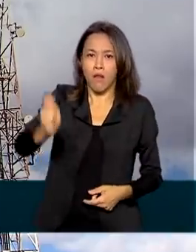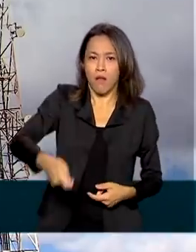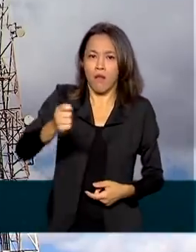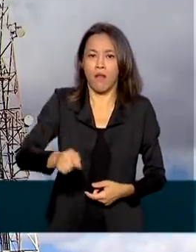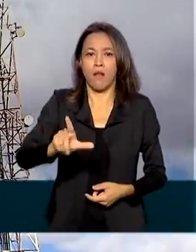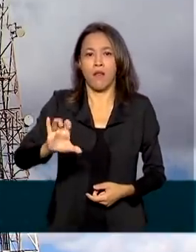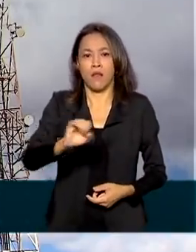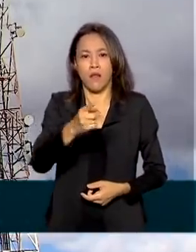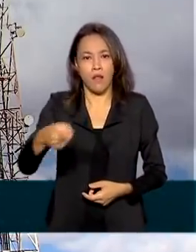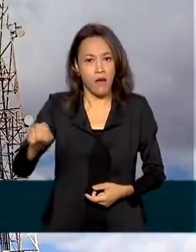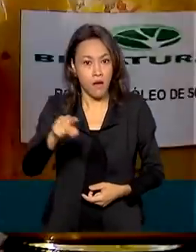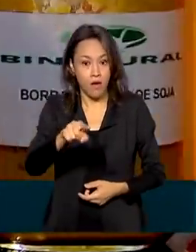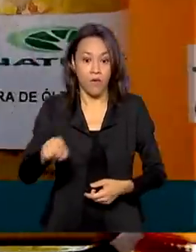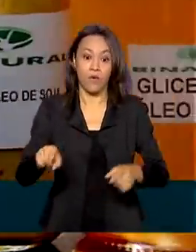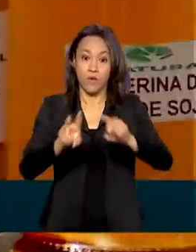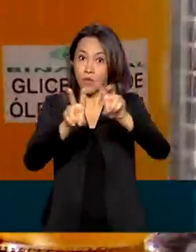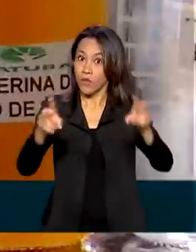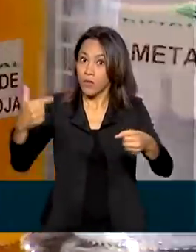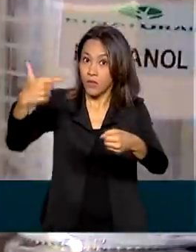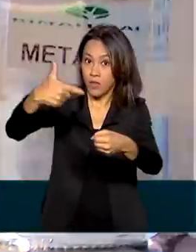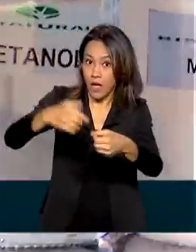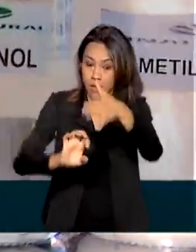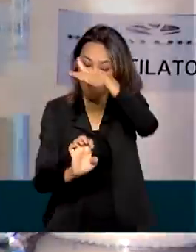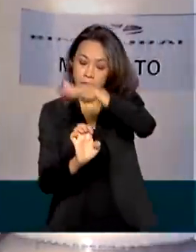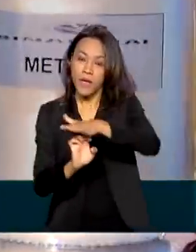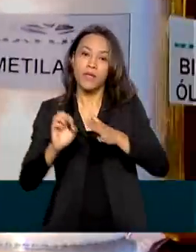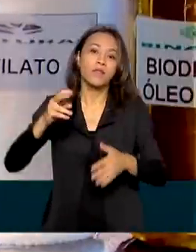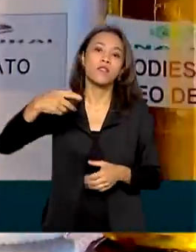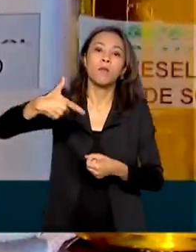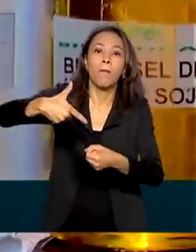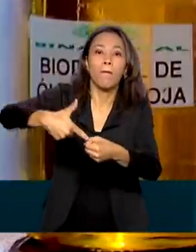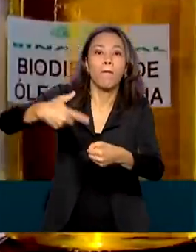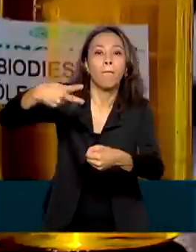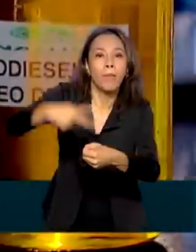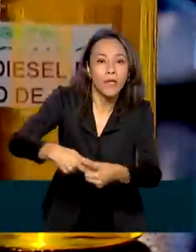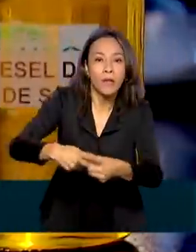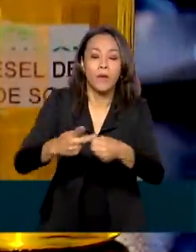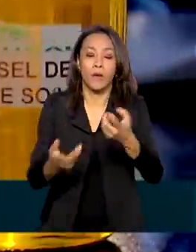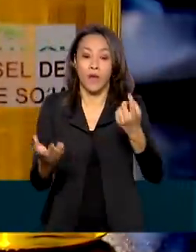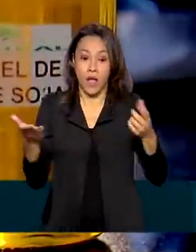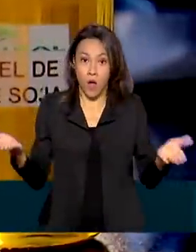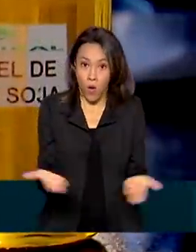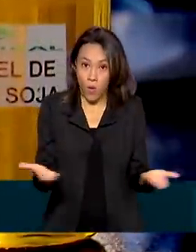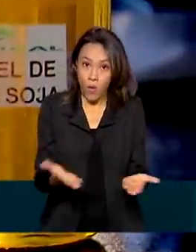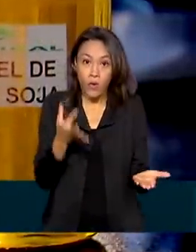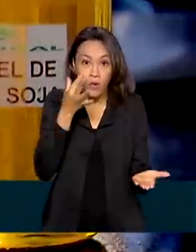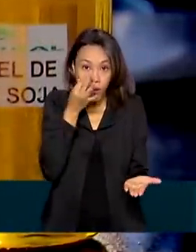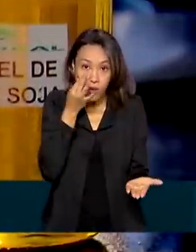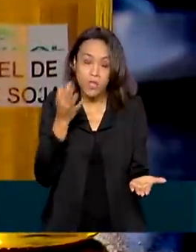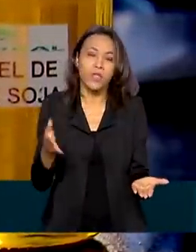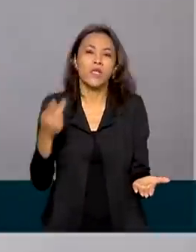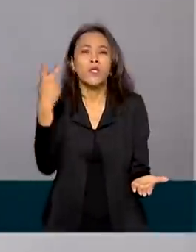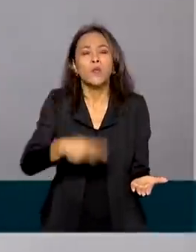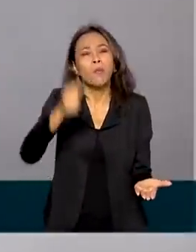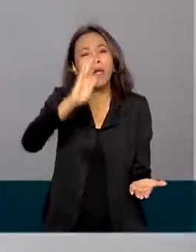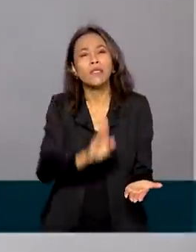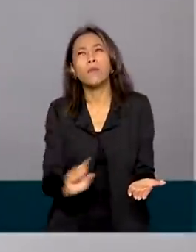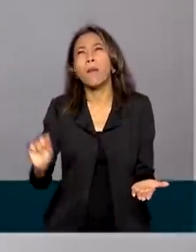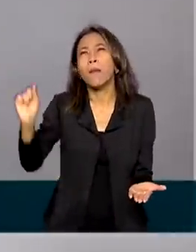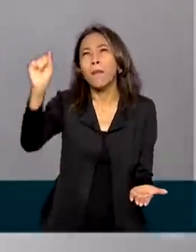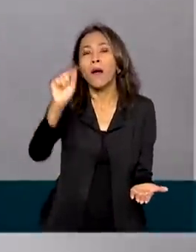Agência Nacional de Petróleo. Atualmente, das 51 empresas produtoras de biodiesel no país,